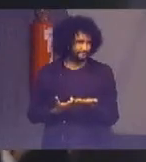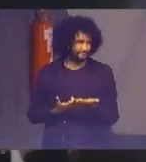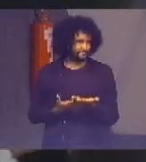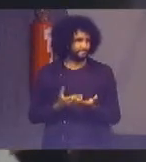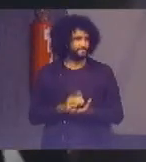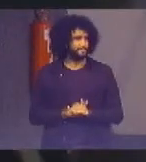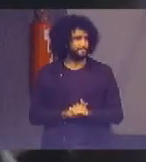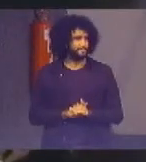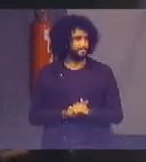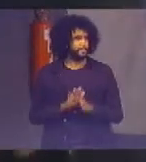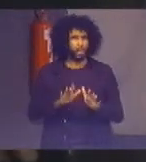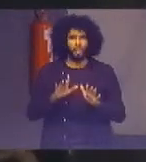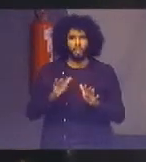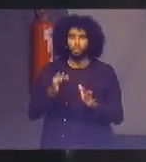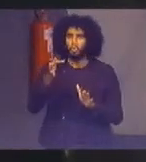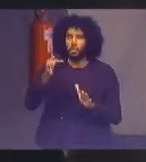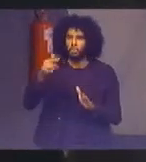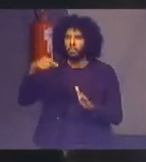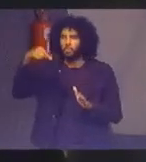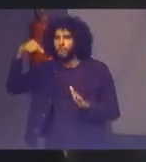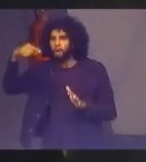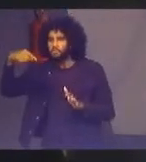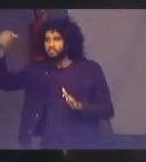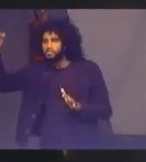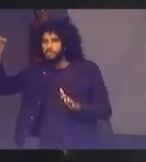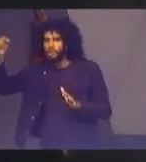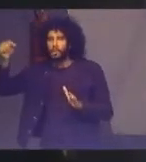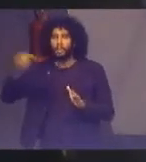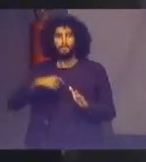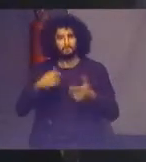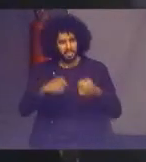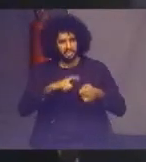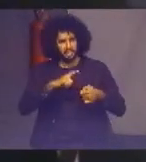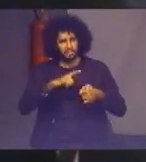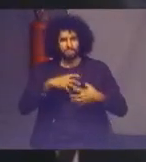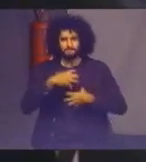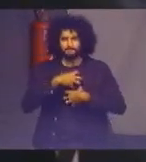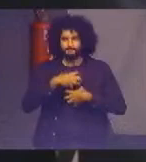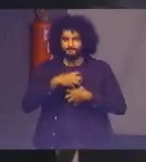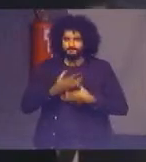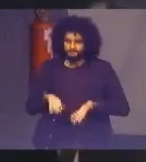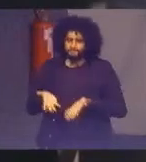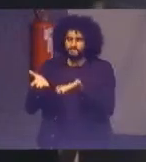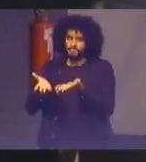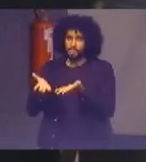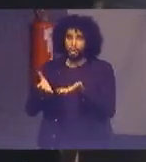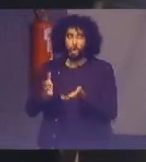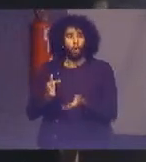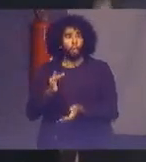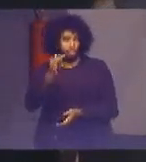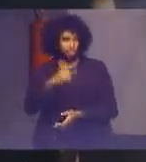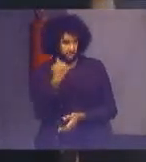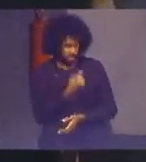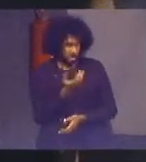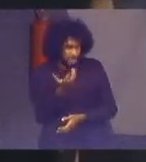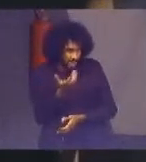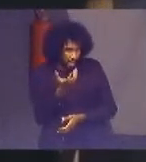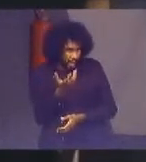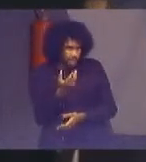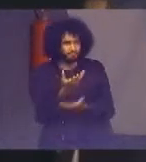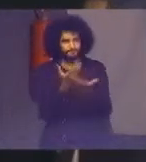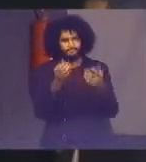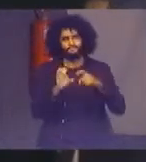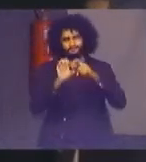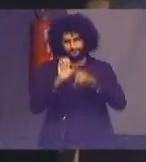Saiam daqui estimulados. O futuro que desejamos depende exclusivamente de nós.